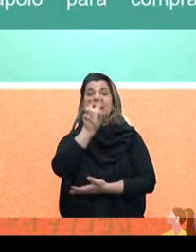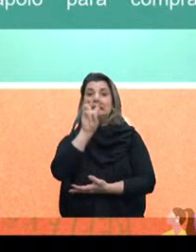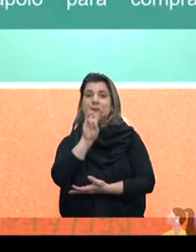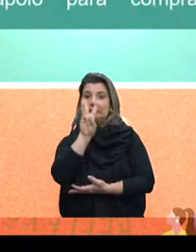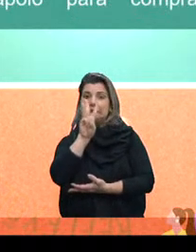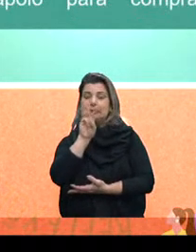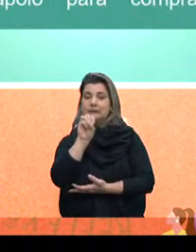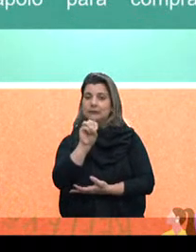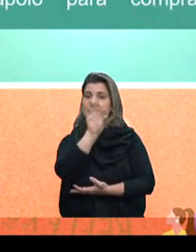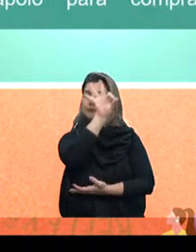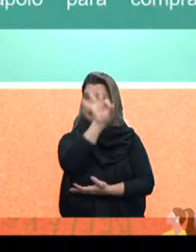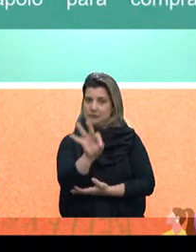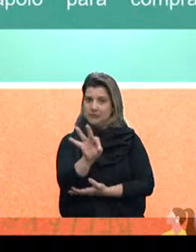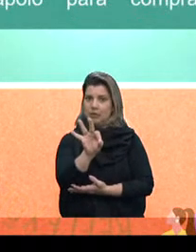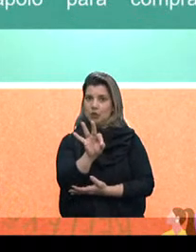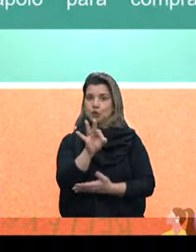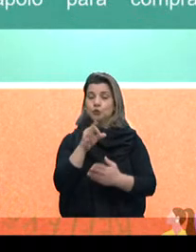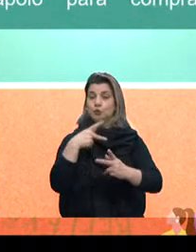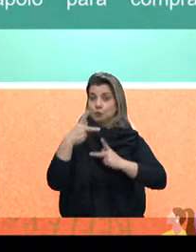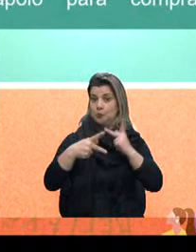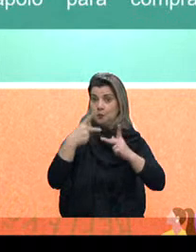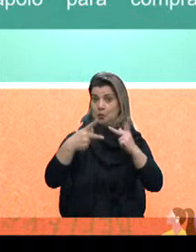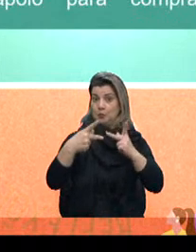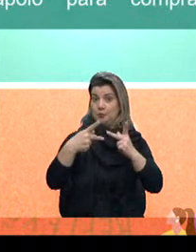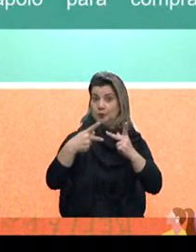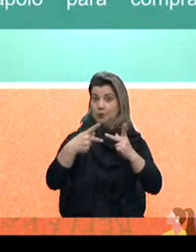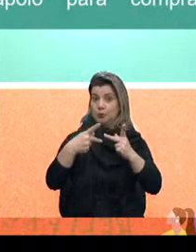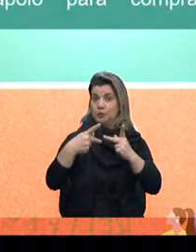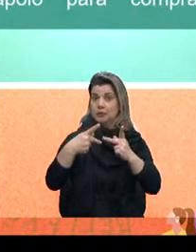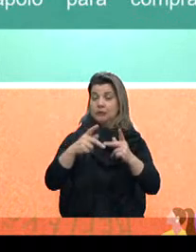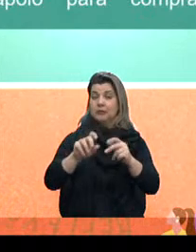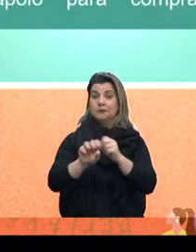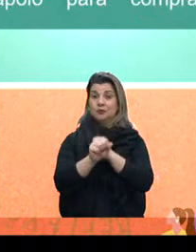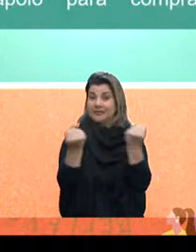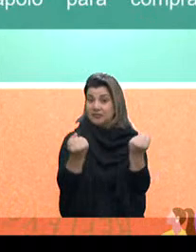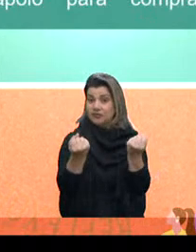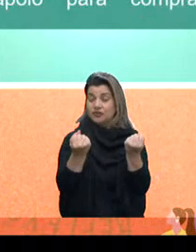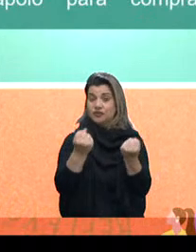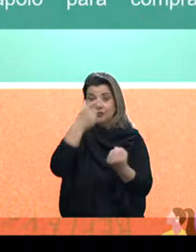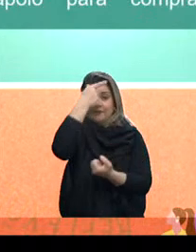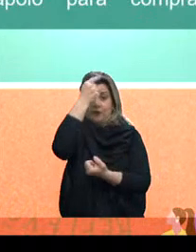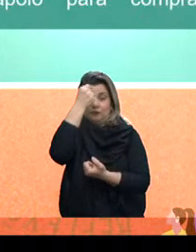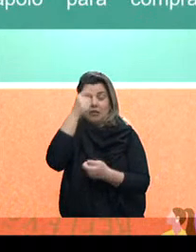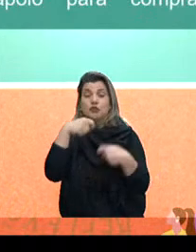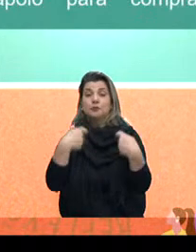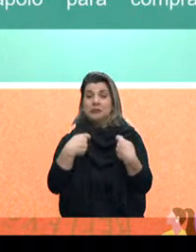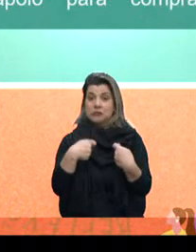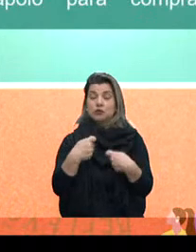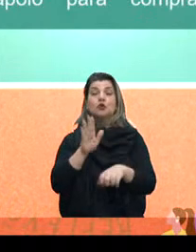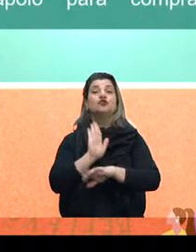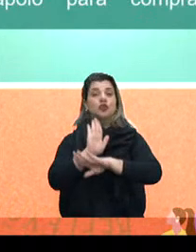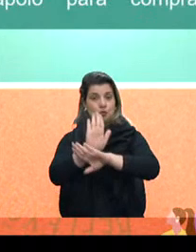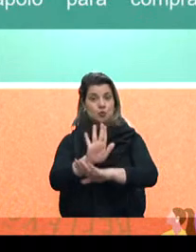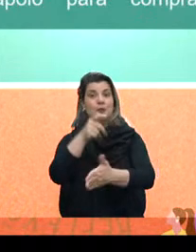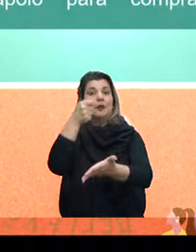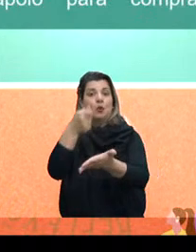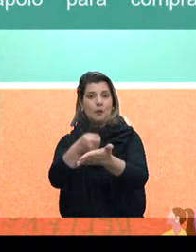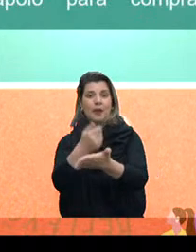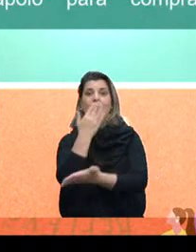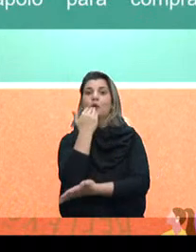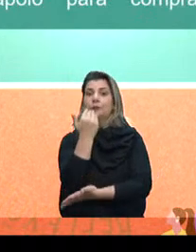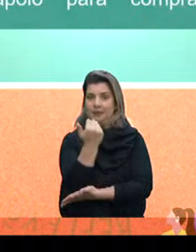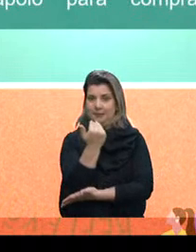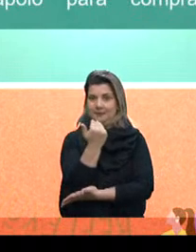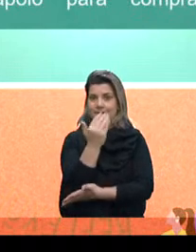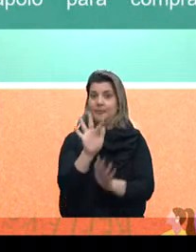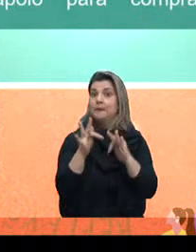público, do que largou a universidade, precisou de ajuda para comprar alimento, no caso, as suas famílias. Então, estamos falando